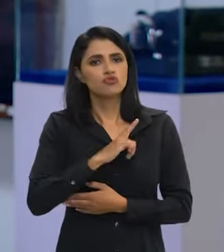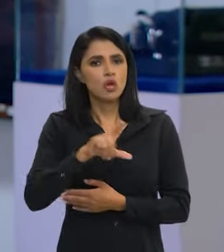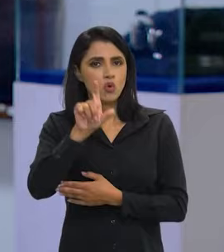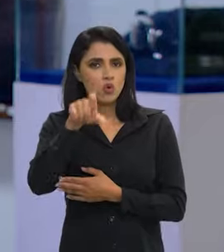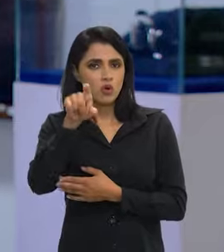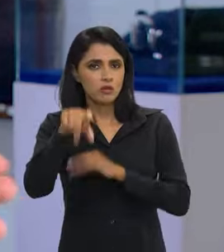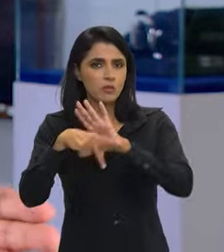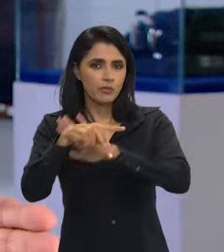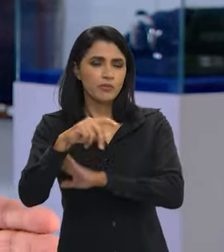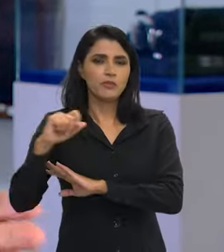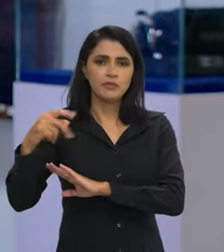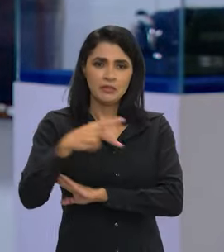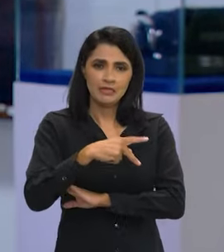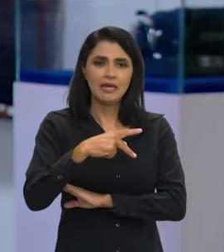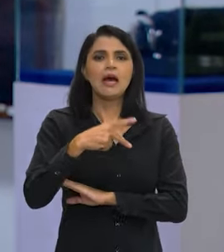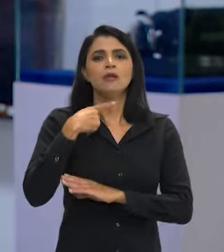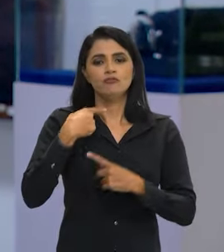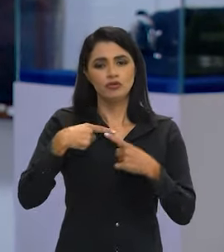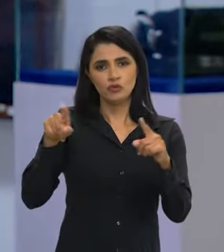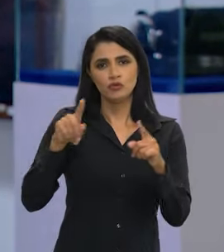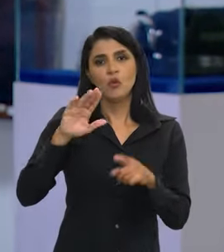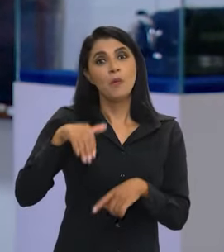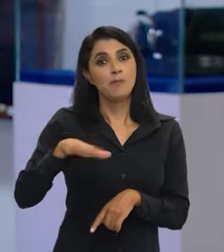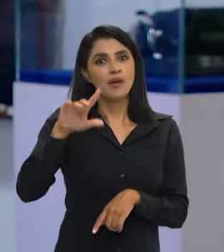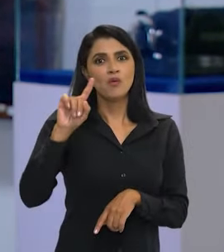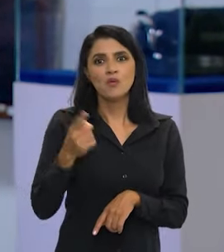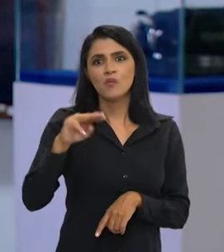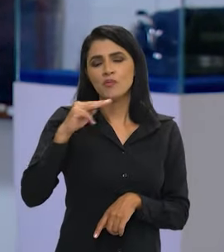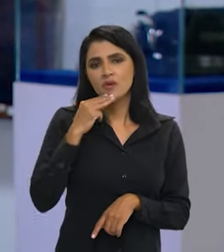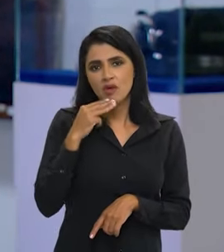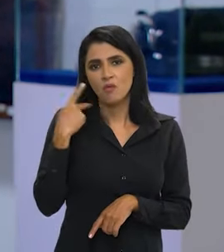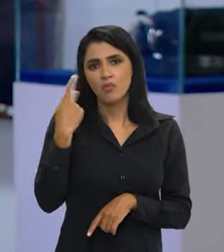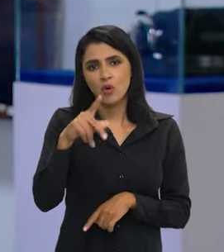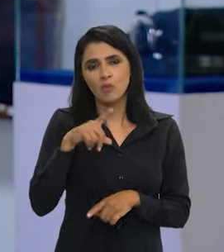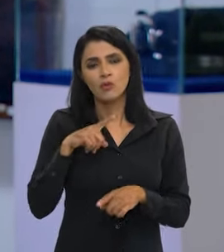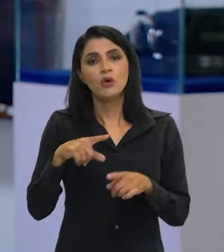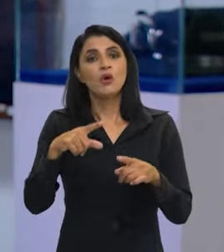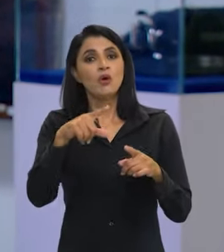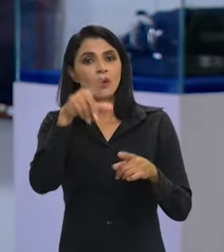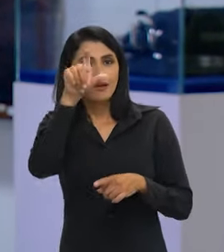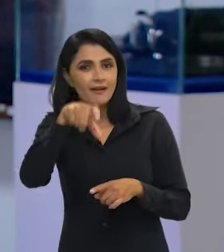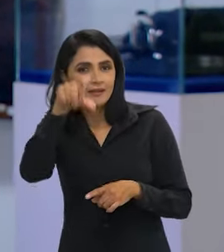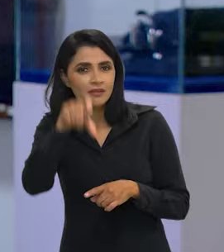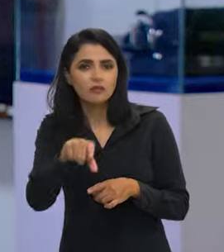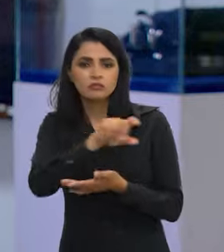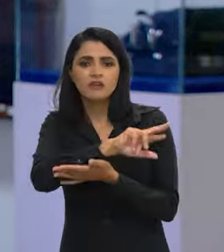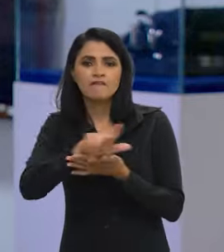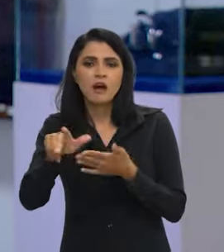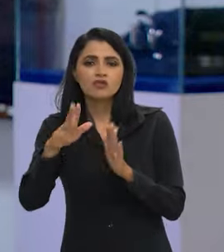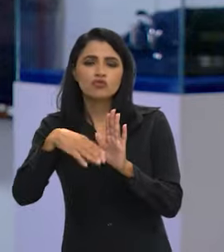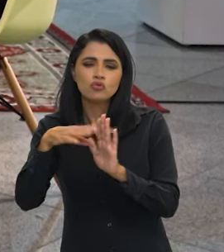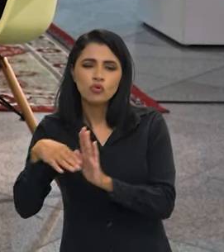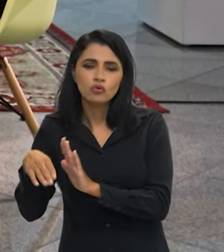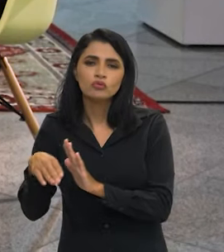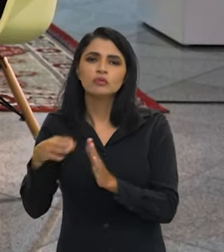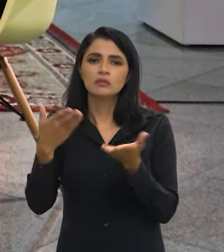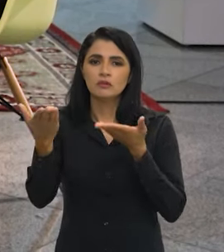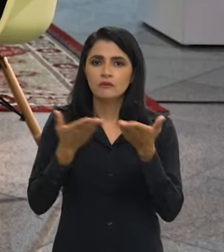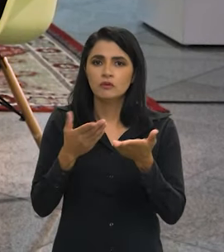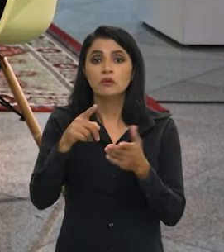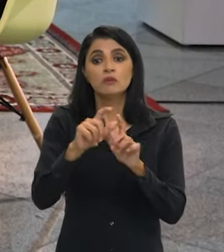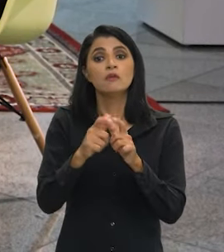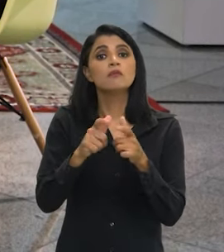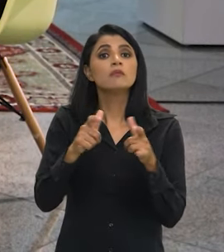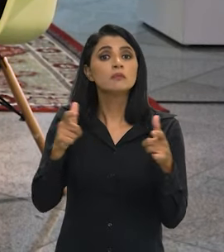prestar mais serviços. Já tem o cartão do aposentado, que o ministro lançou, já está com mais de um milhão de cartões, que acaba tendo uma gama de serviços com